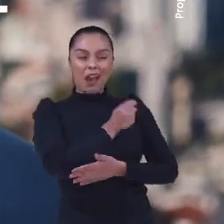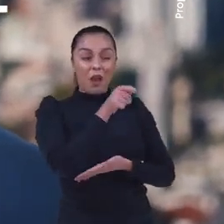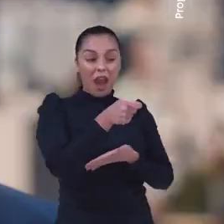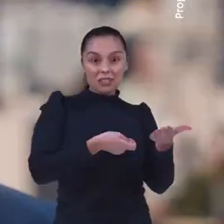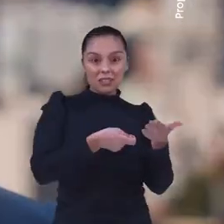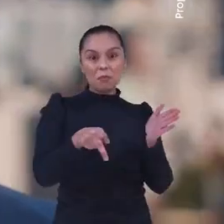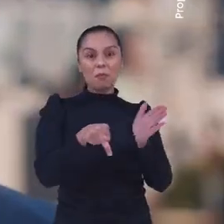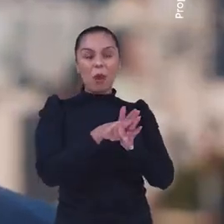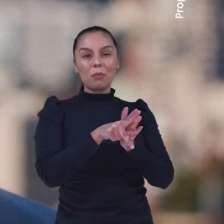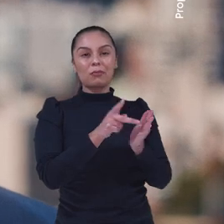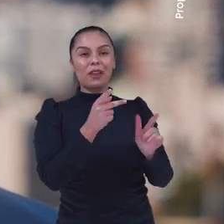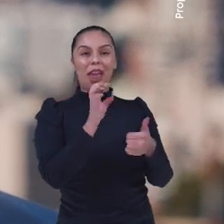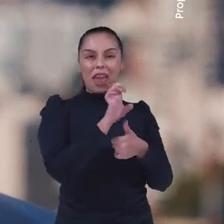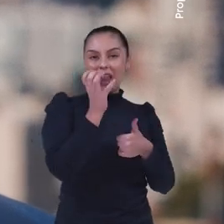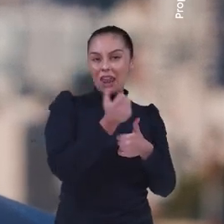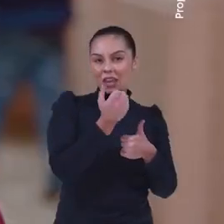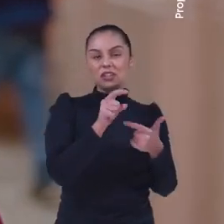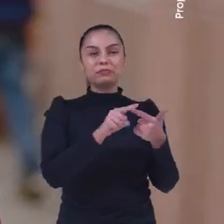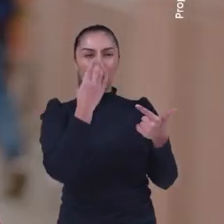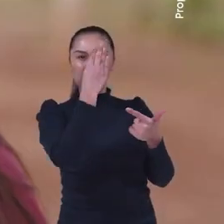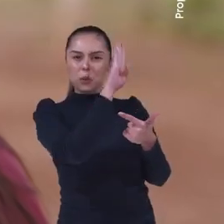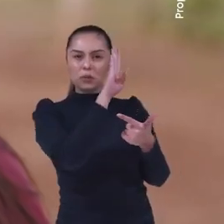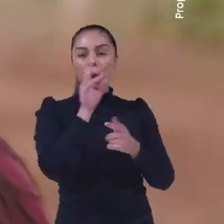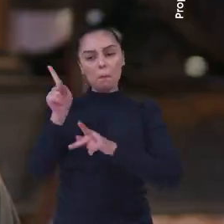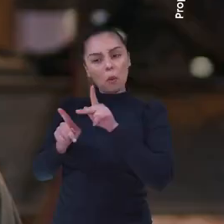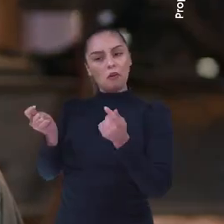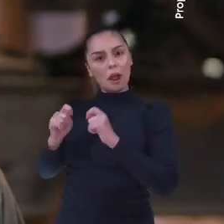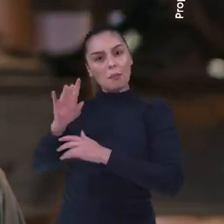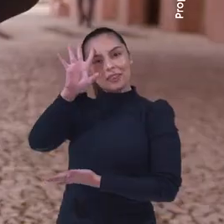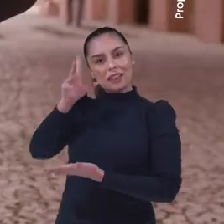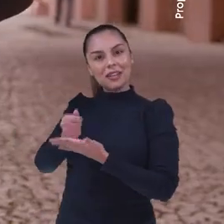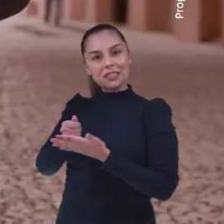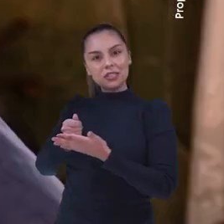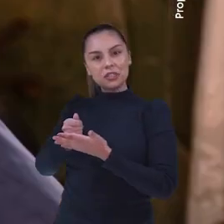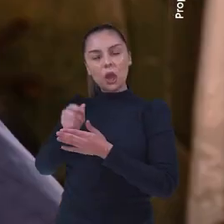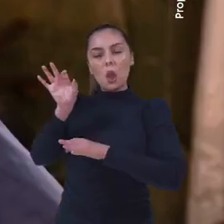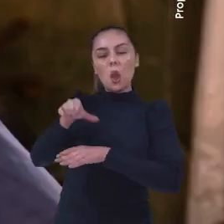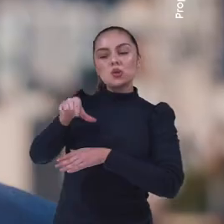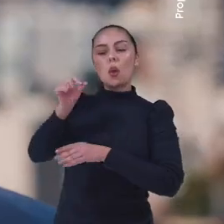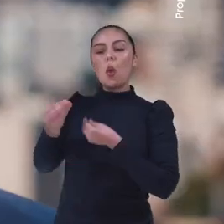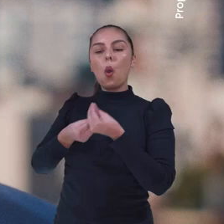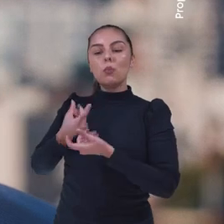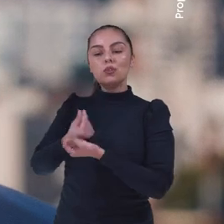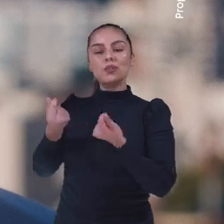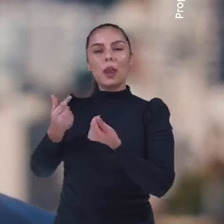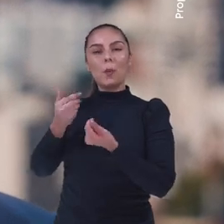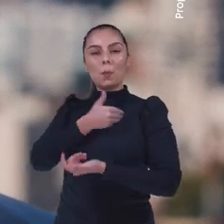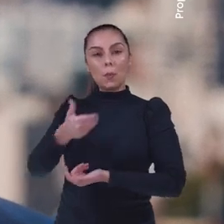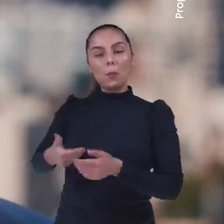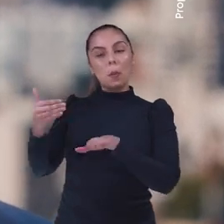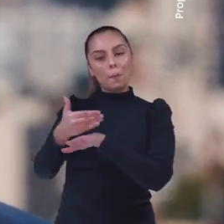irresponsável por leite e bolsonaro fazer com que o povo decida os destinos do recurso público através do